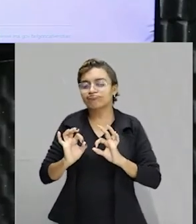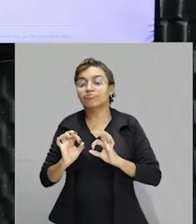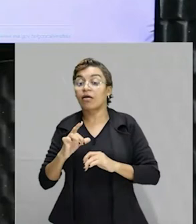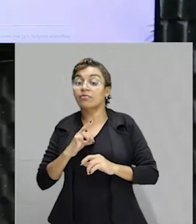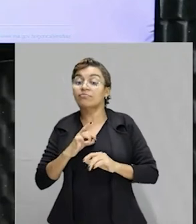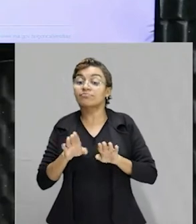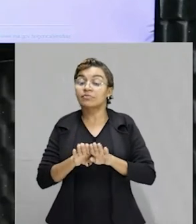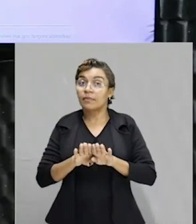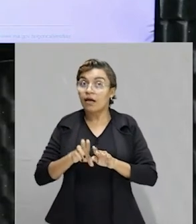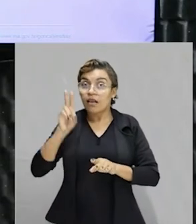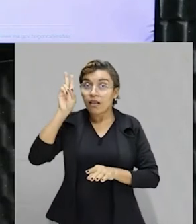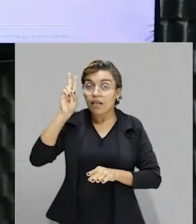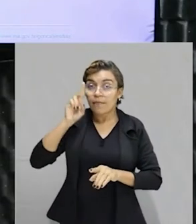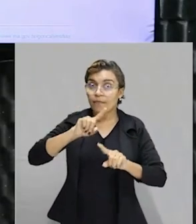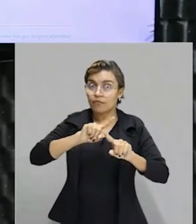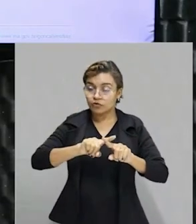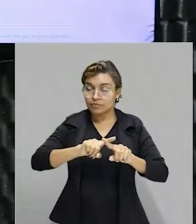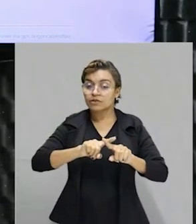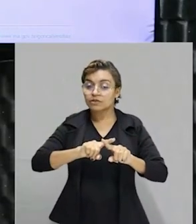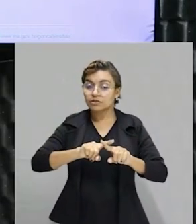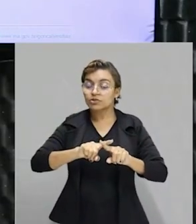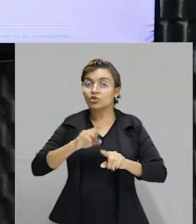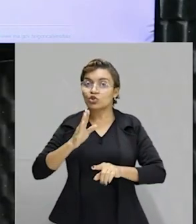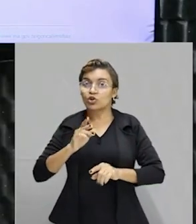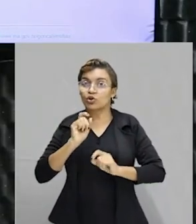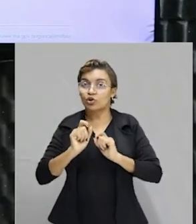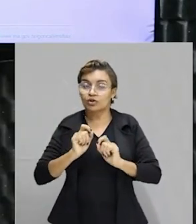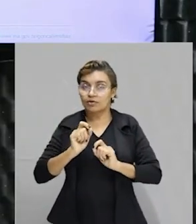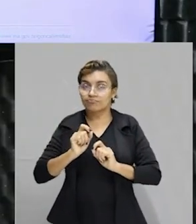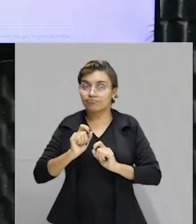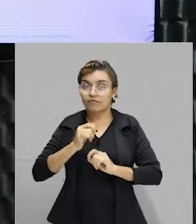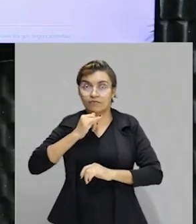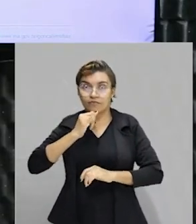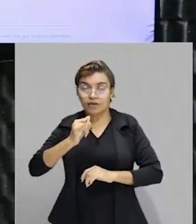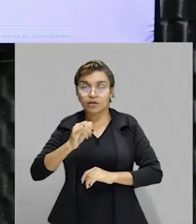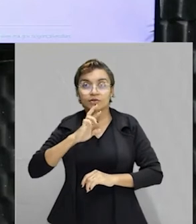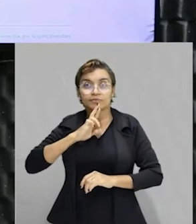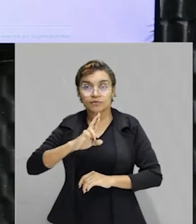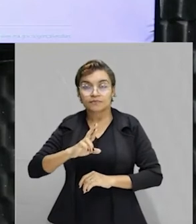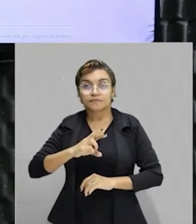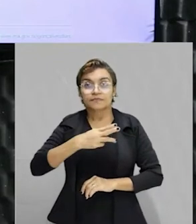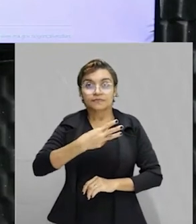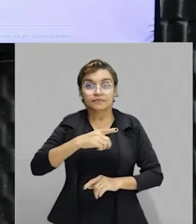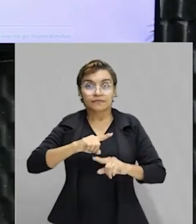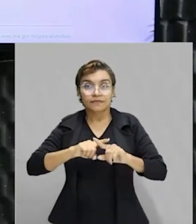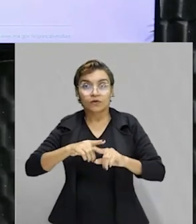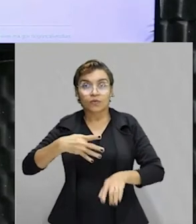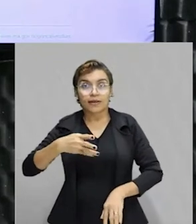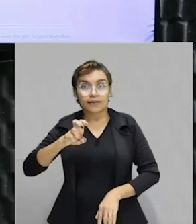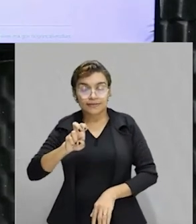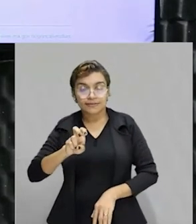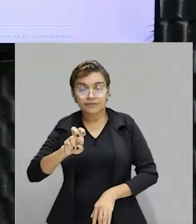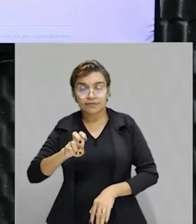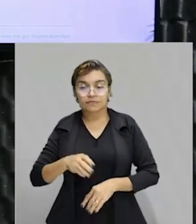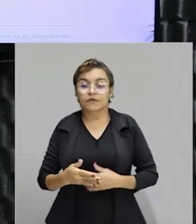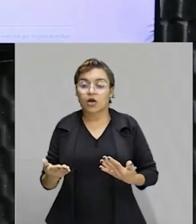lembra da multiplicação? Aqui eu já estou apenas dizendo quanto é que dá o resultado de três vezes quarenta cinco. Agora sim, entra